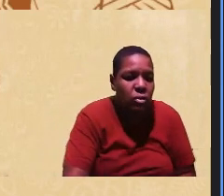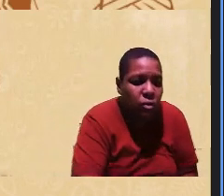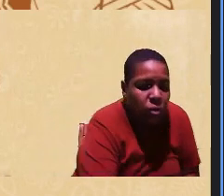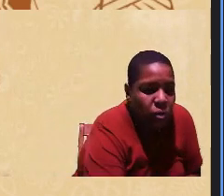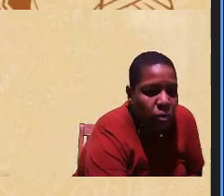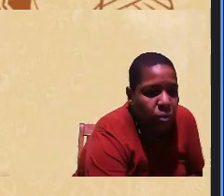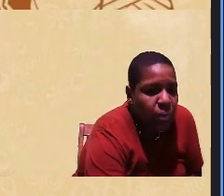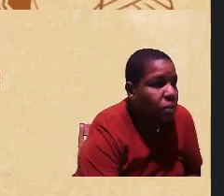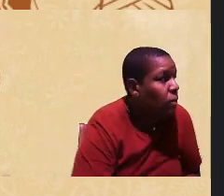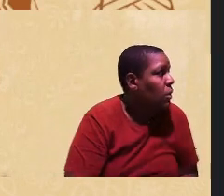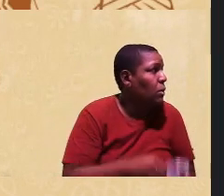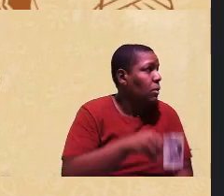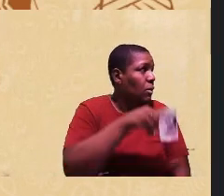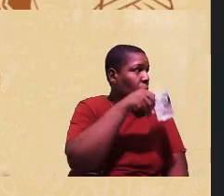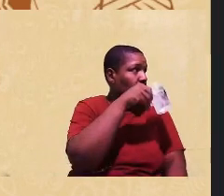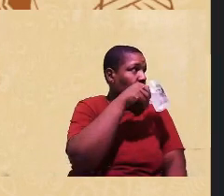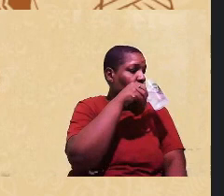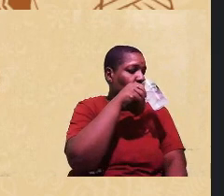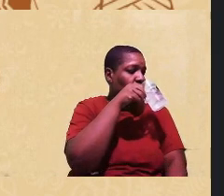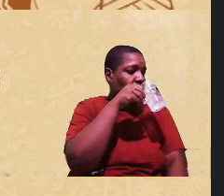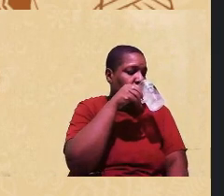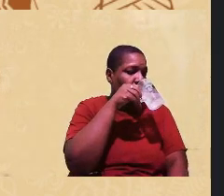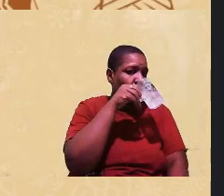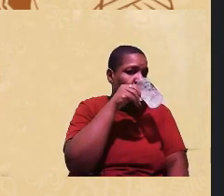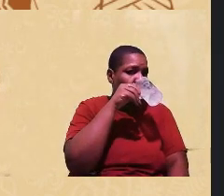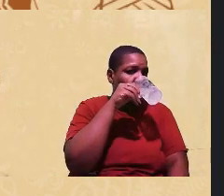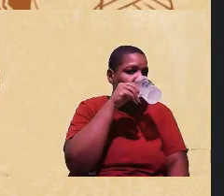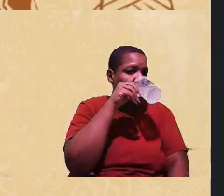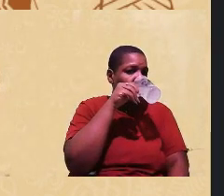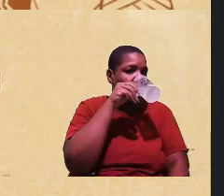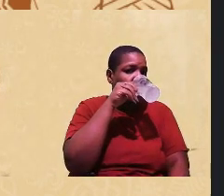obrigada Ione Natasha por favor